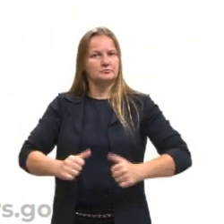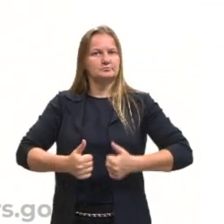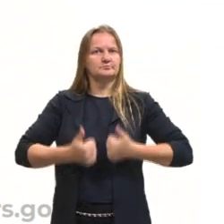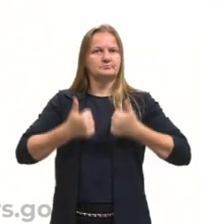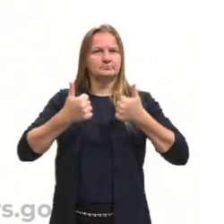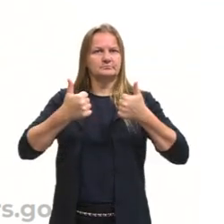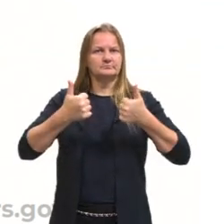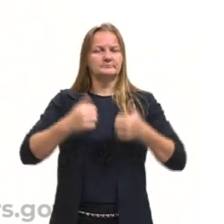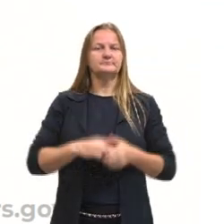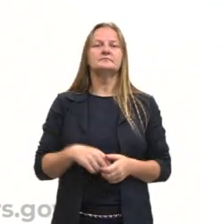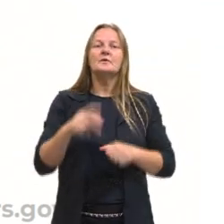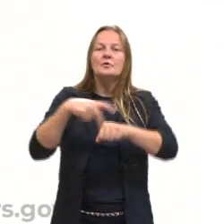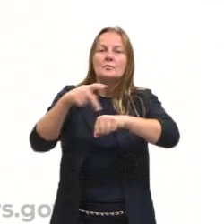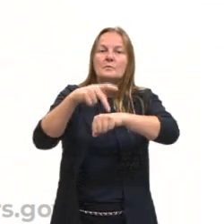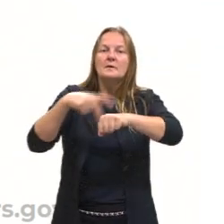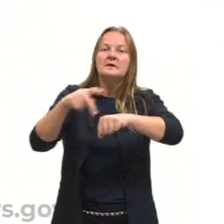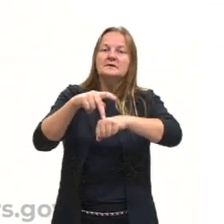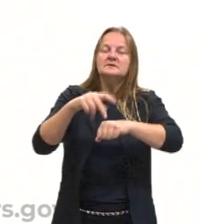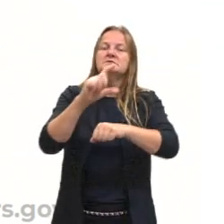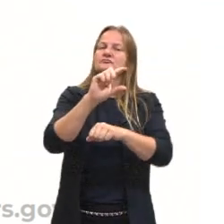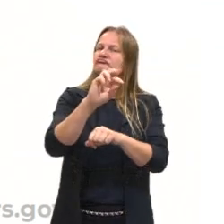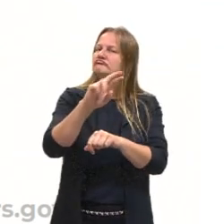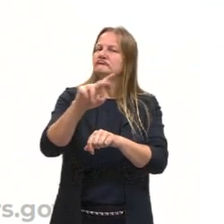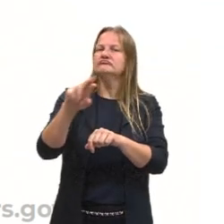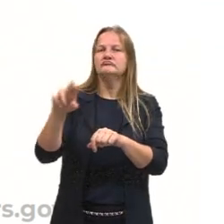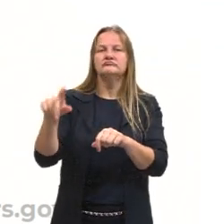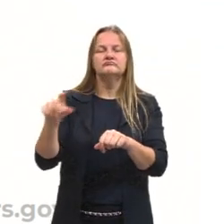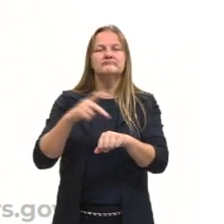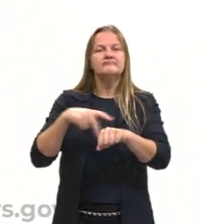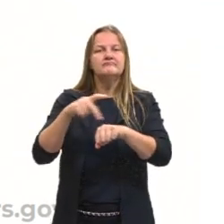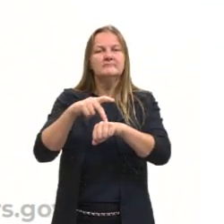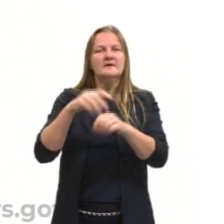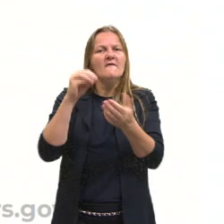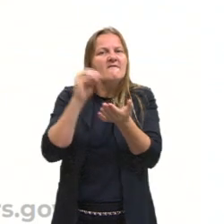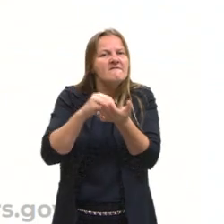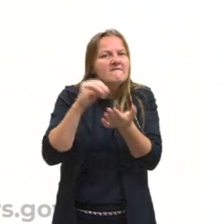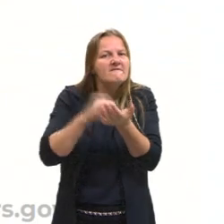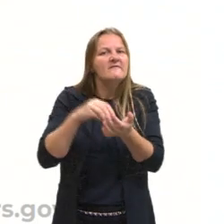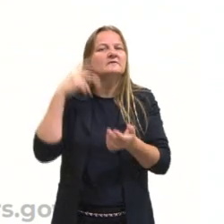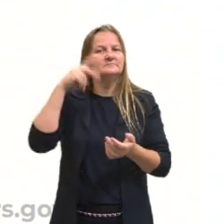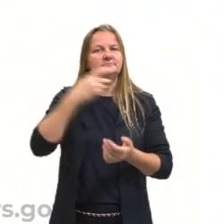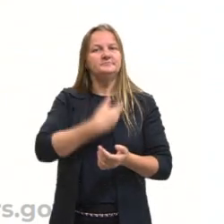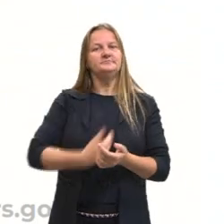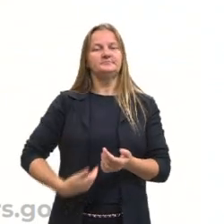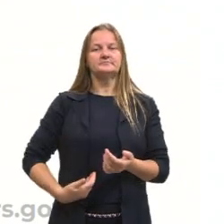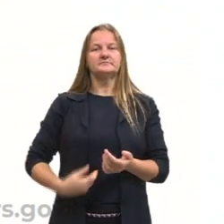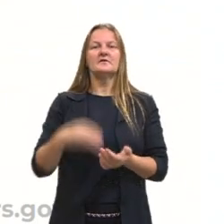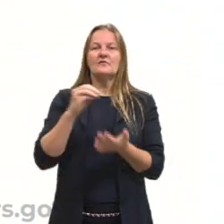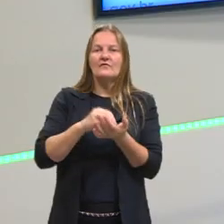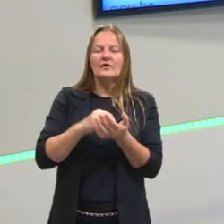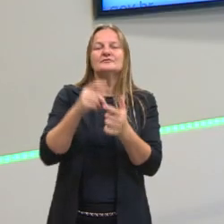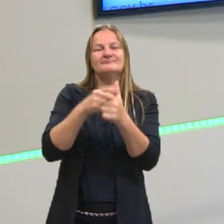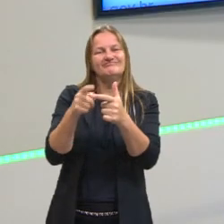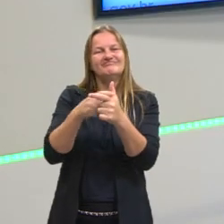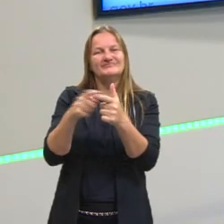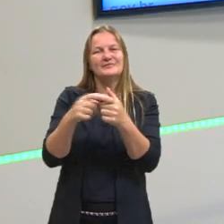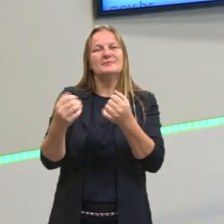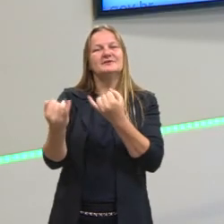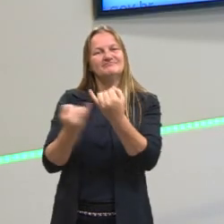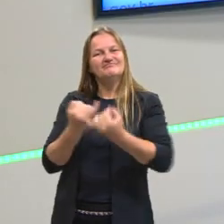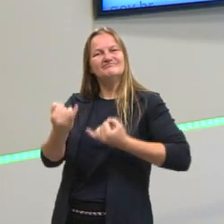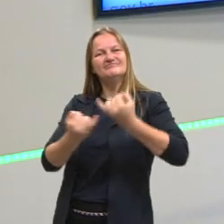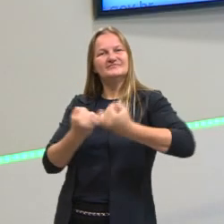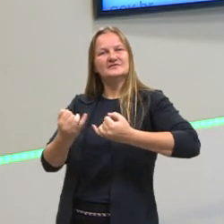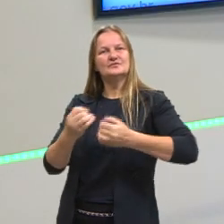num país ou em países onde há uma carência de política pública, há problema de interação social,